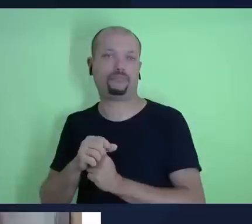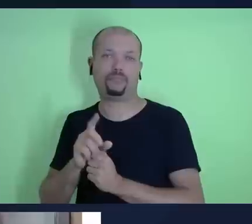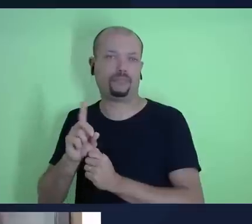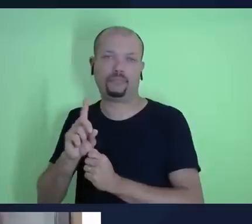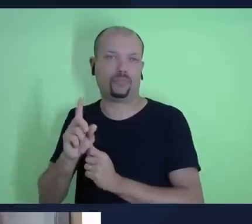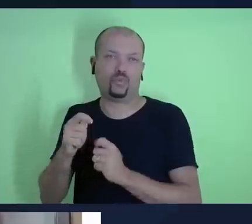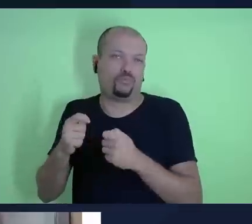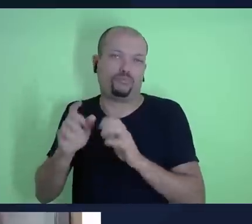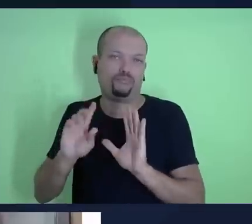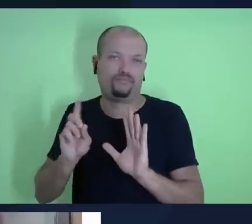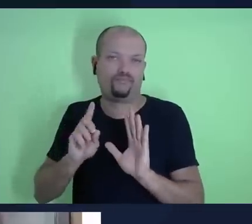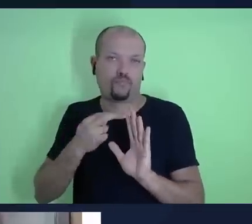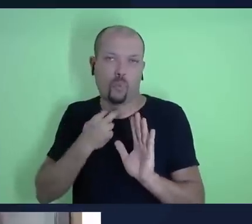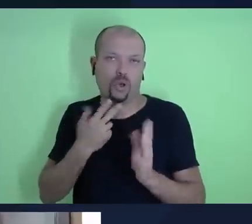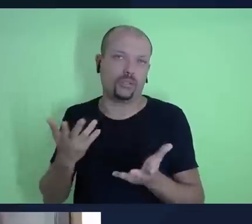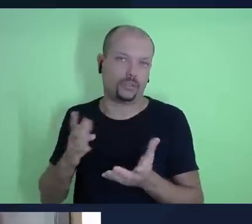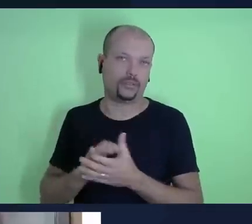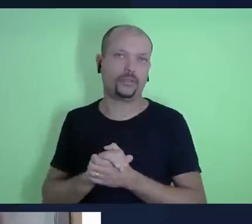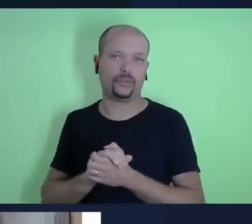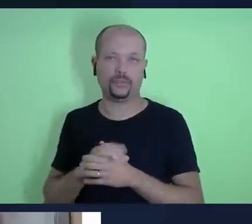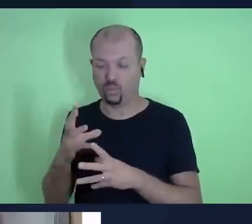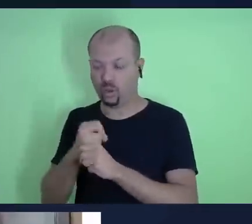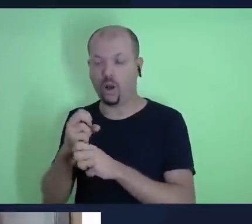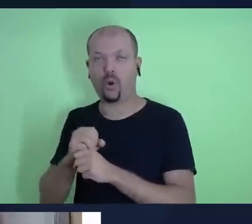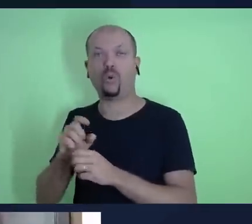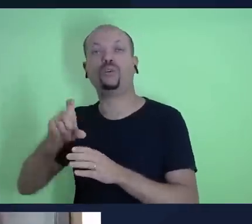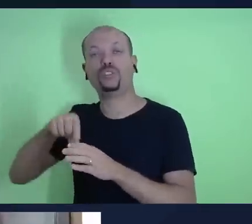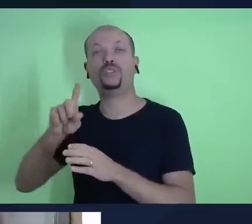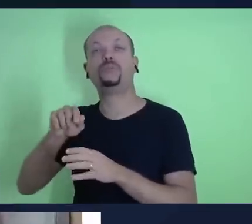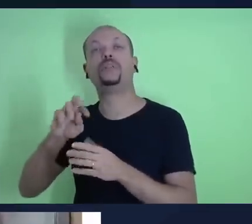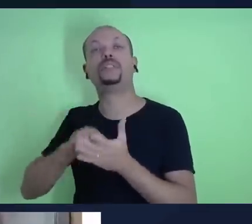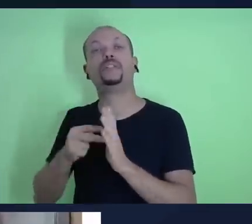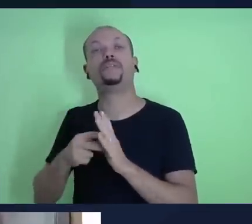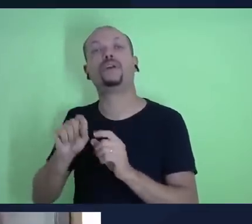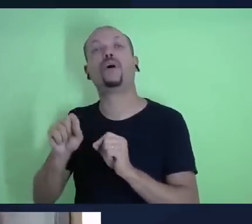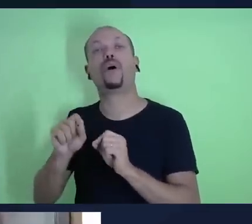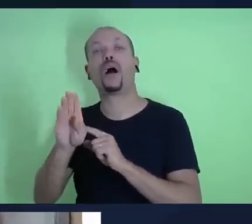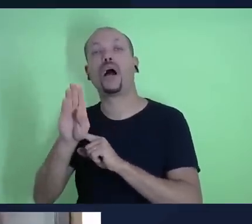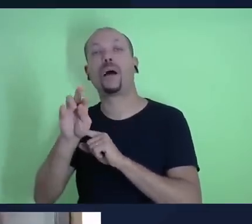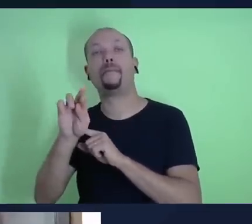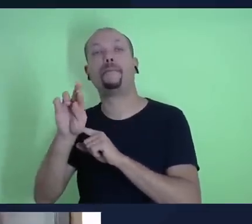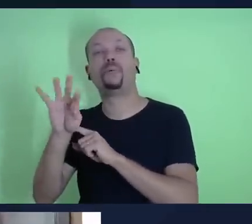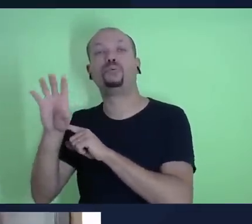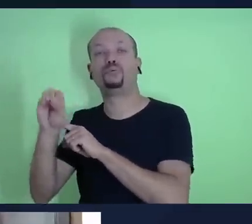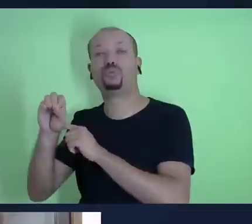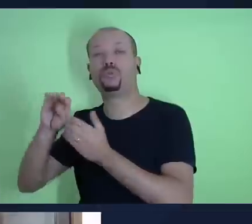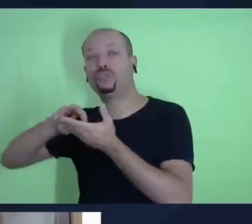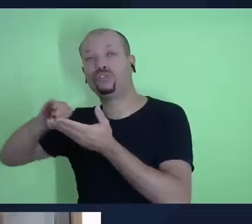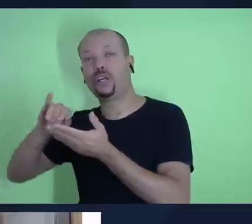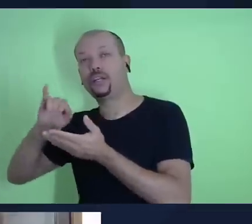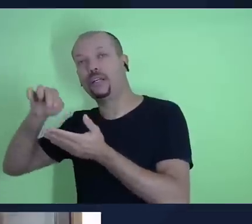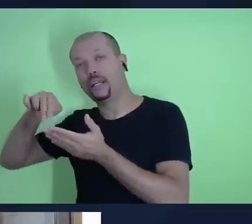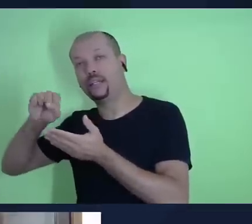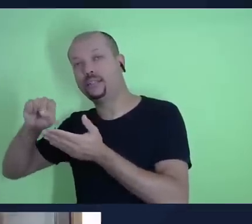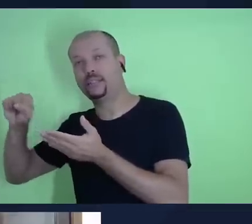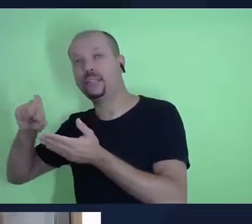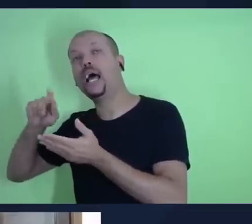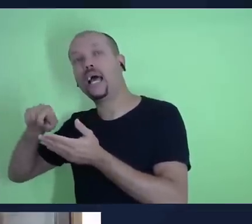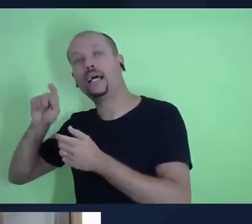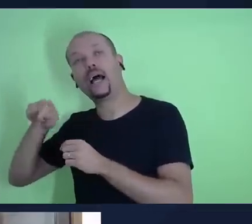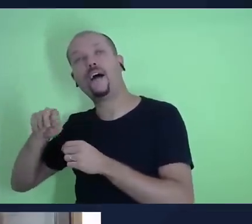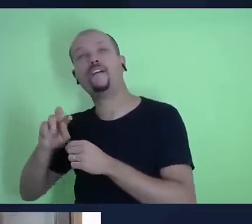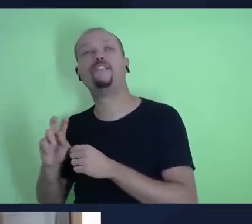tirar da base de cálculo do dízimo né então é o seu salário bruto descontado do INSS é esse a